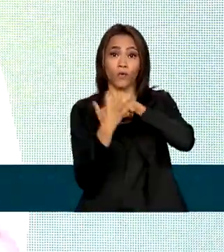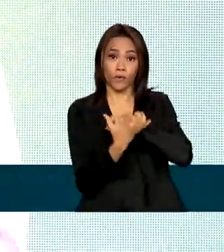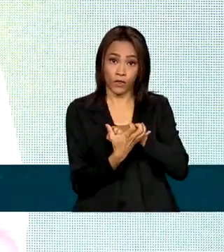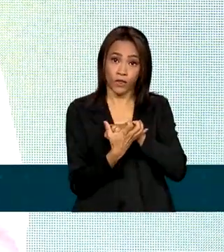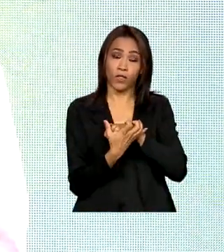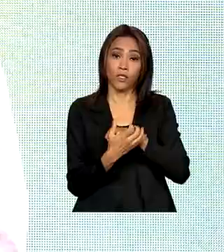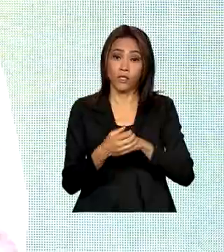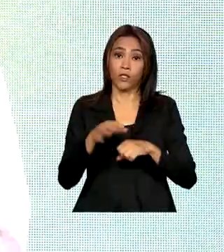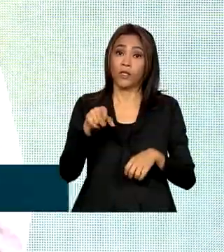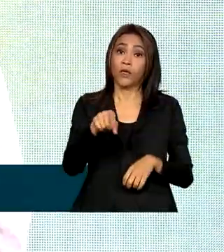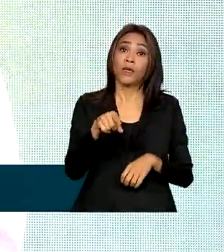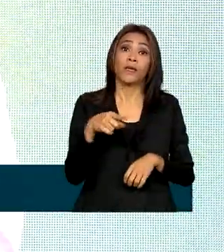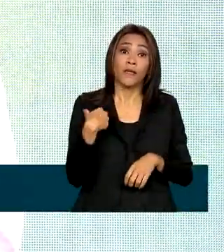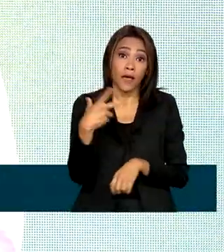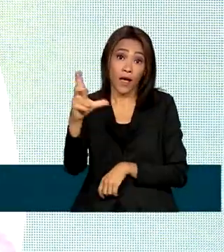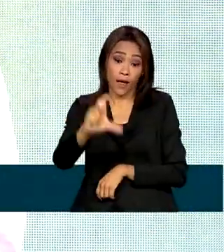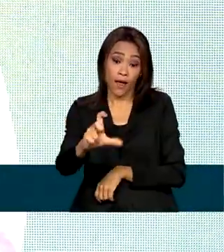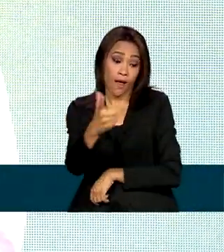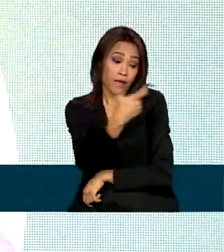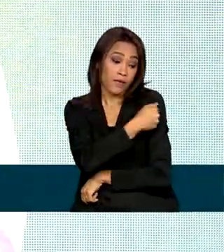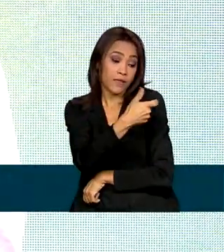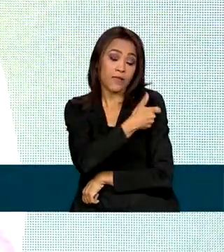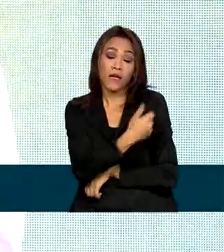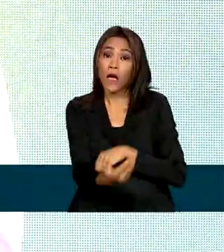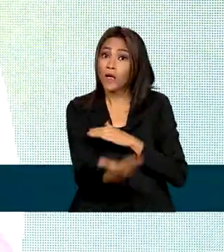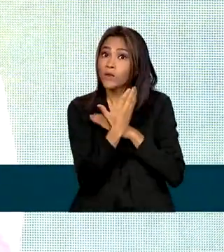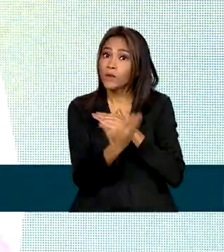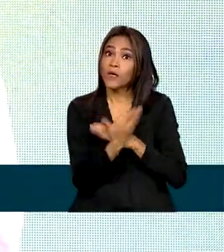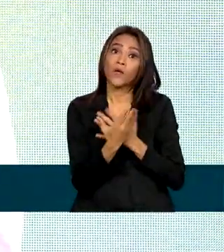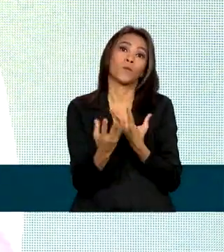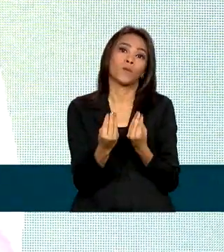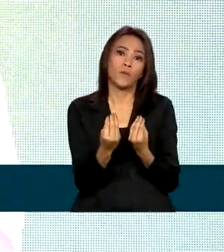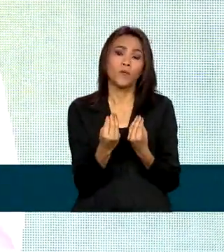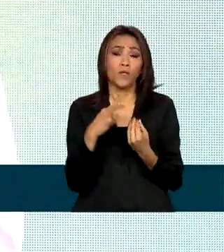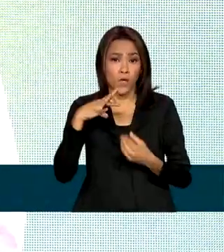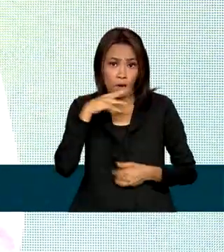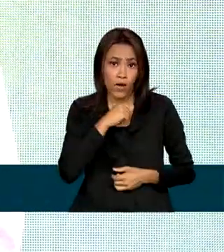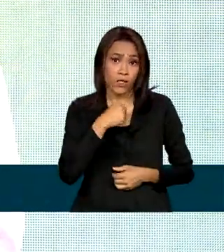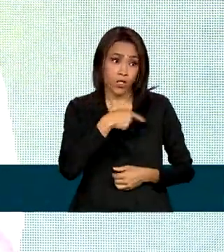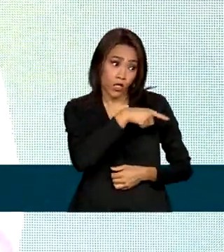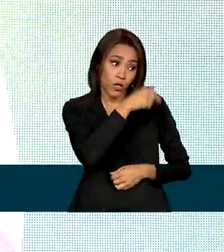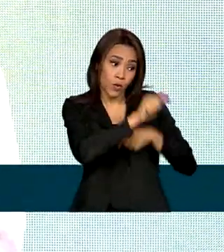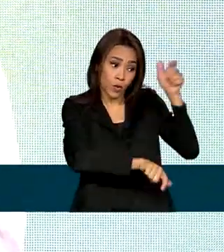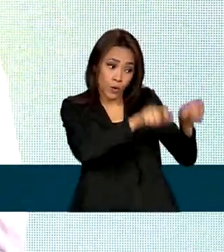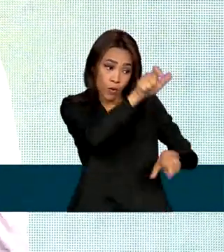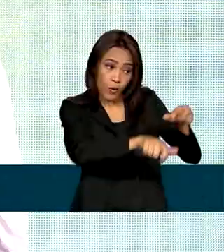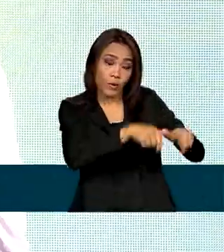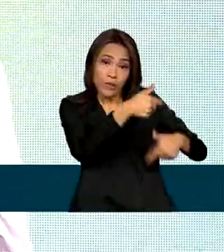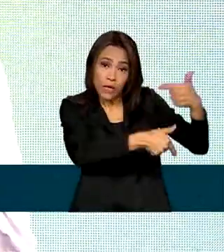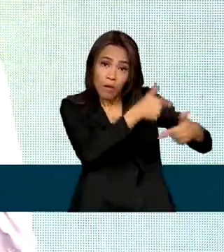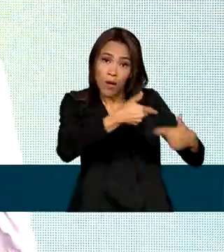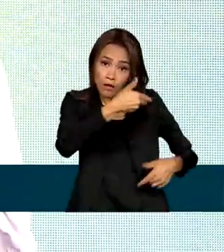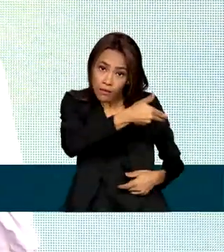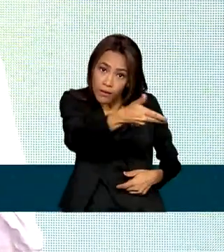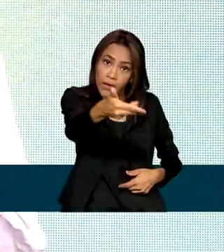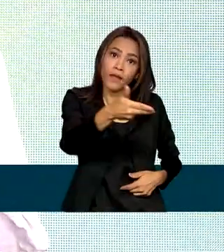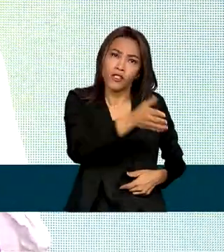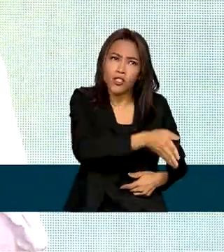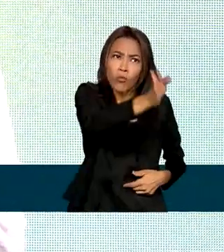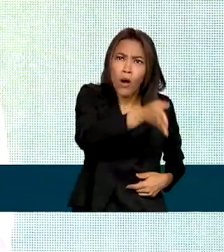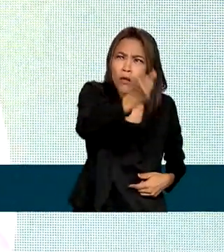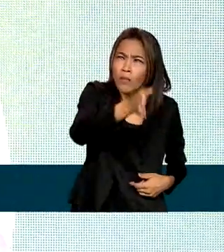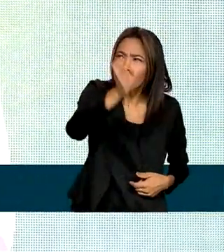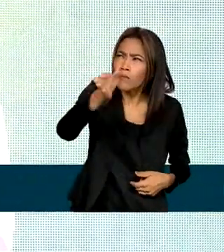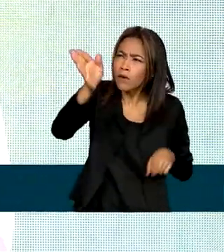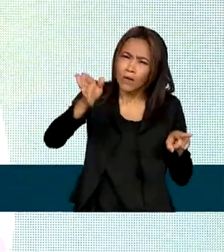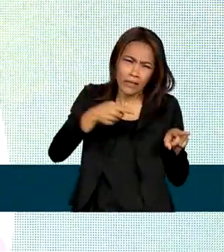em que as vacinas contribuíram tanto. E eu acho que a força dos agentes de saúde foi e continuará a